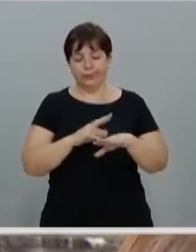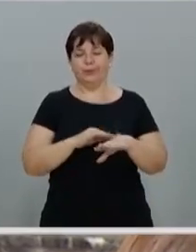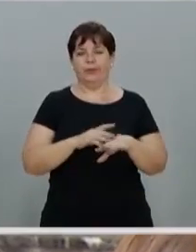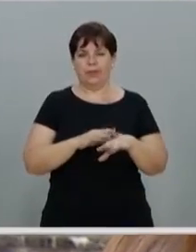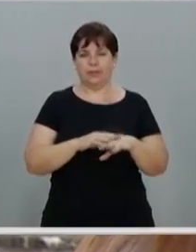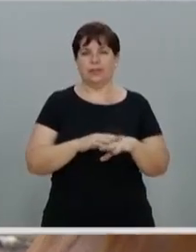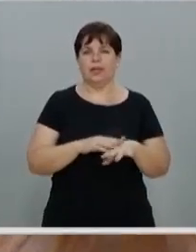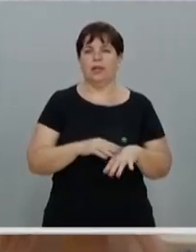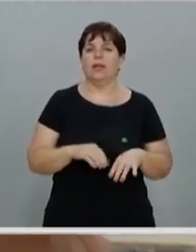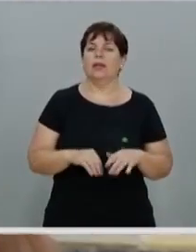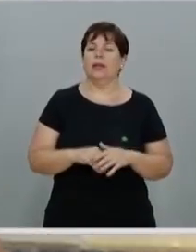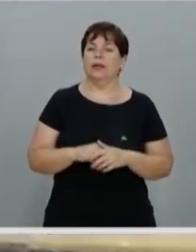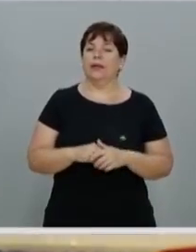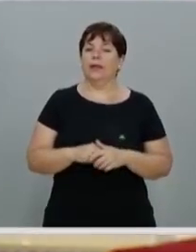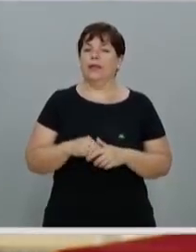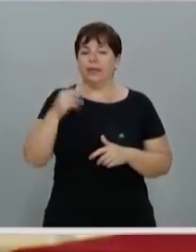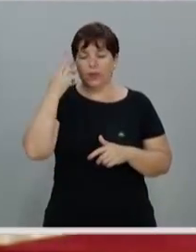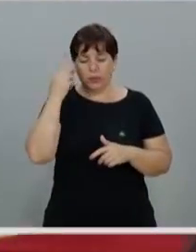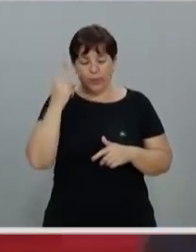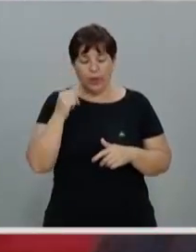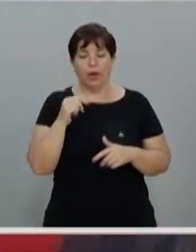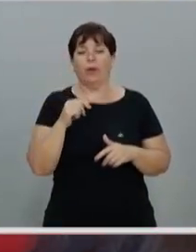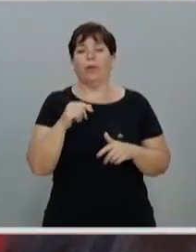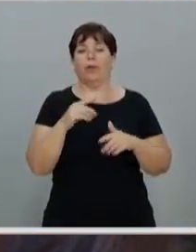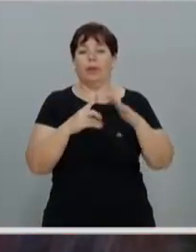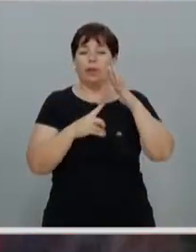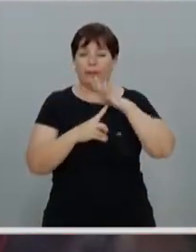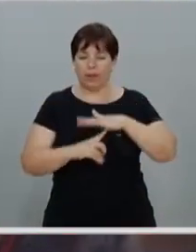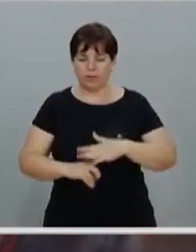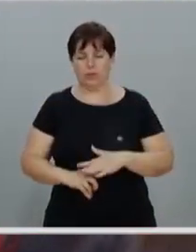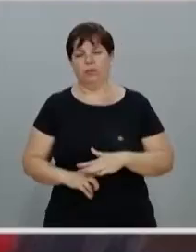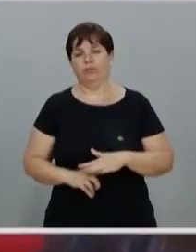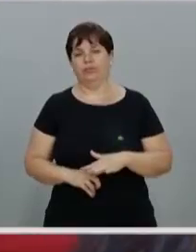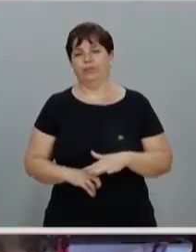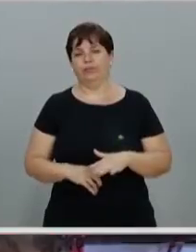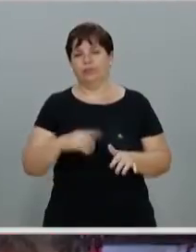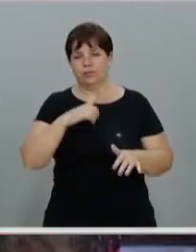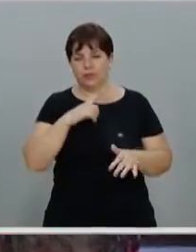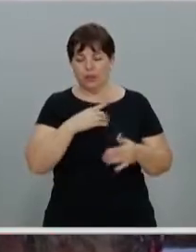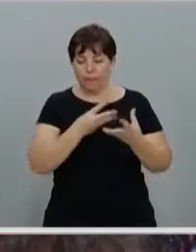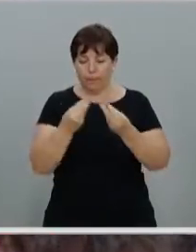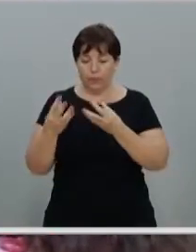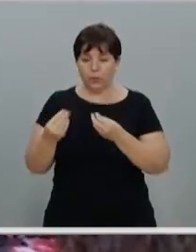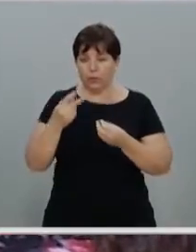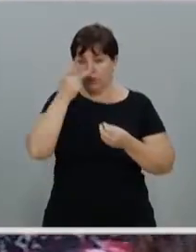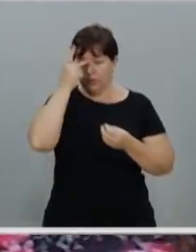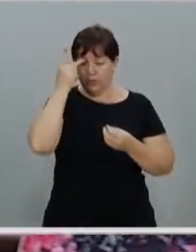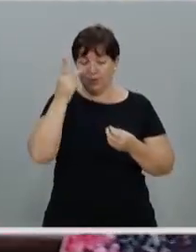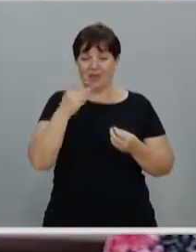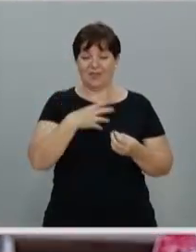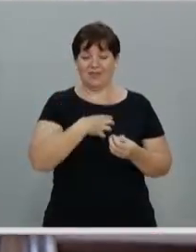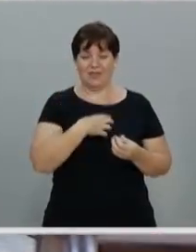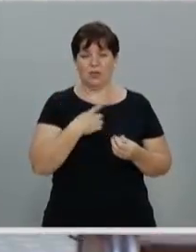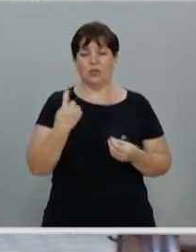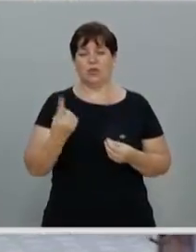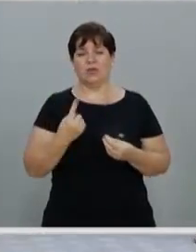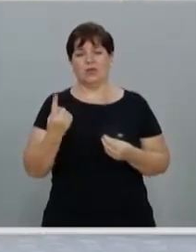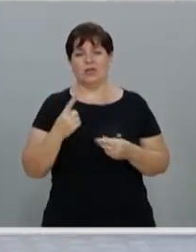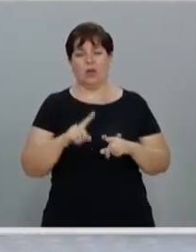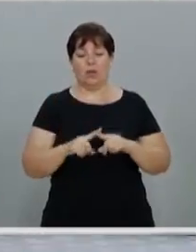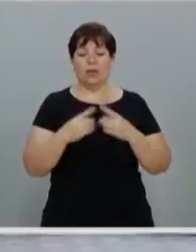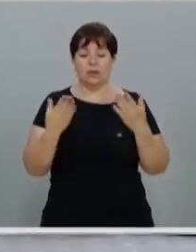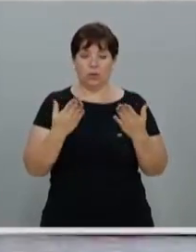brincadeira, e não é frescura, é a depressão. Tem muita gente que se sente sozinho. Agora, a partir do